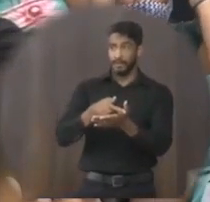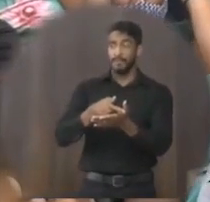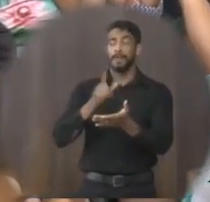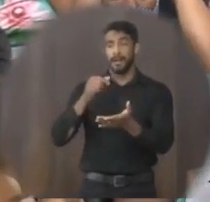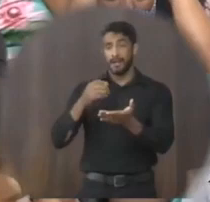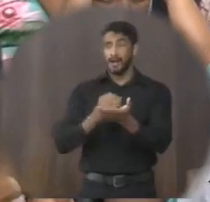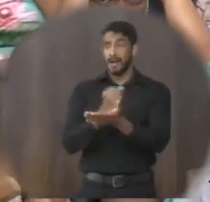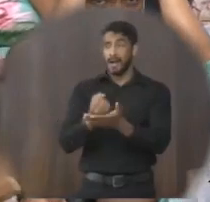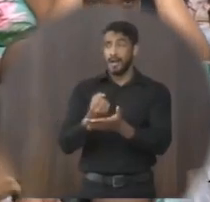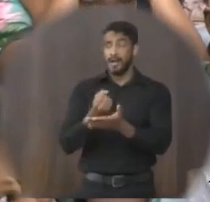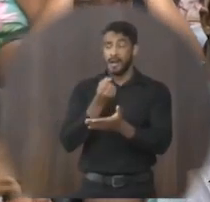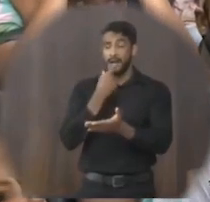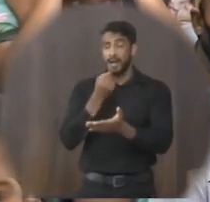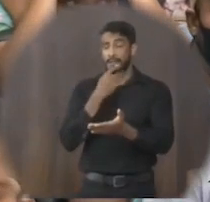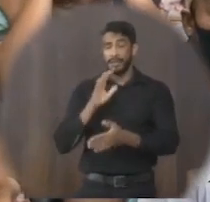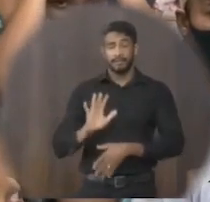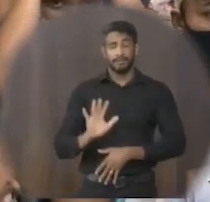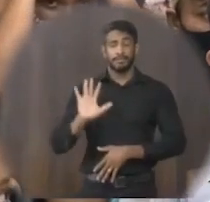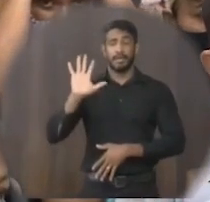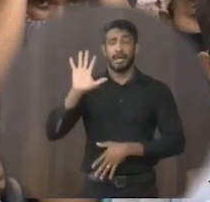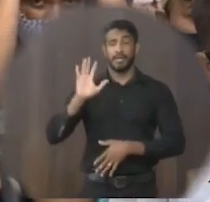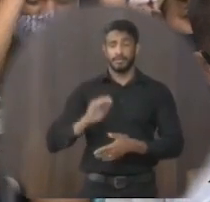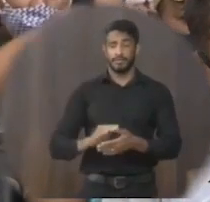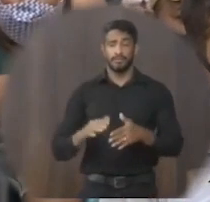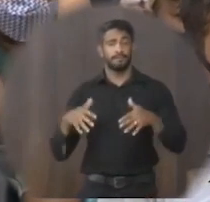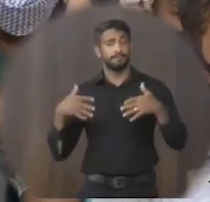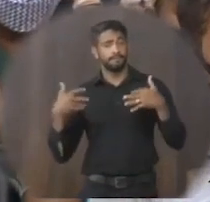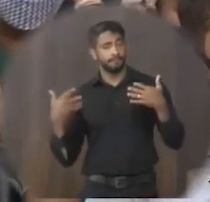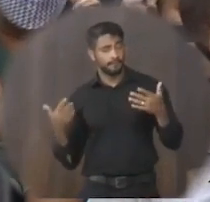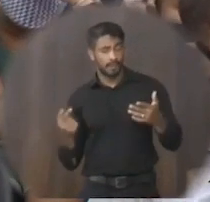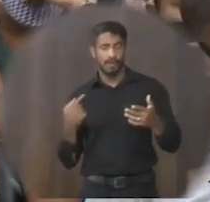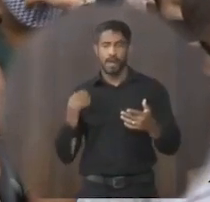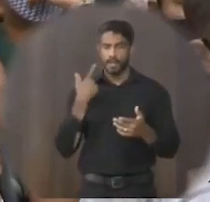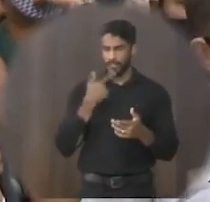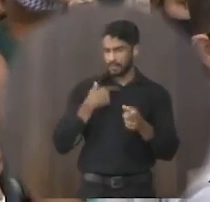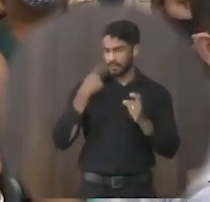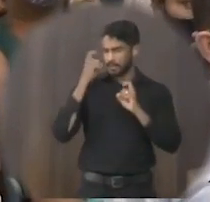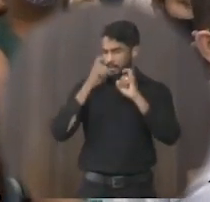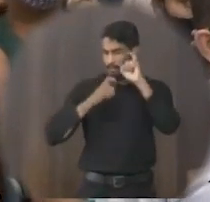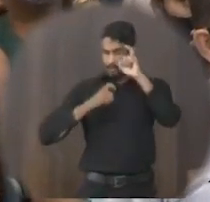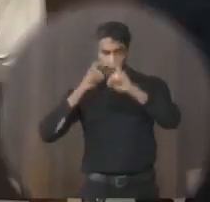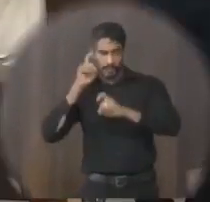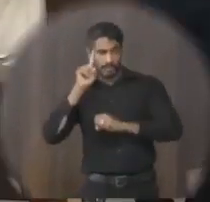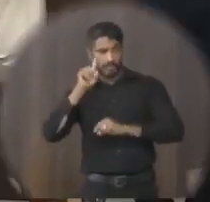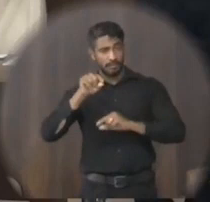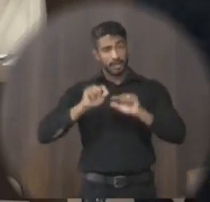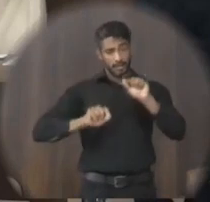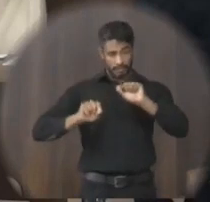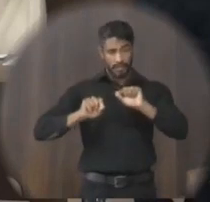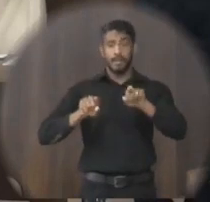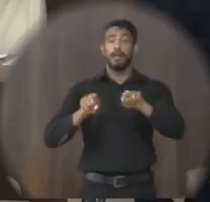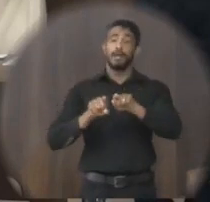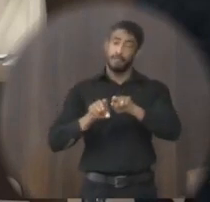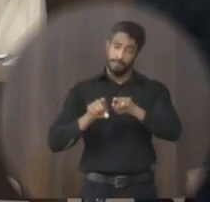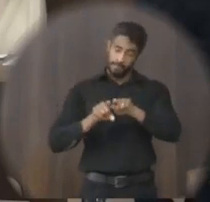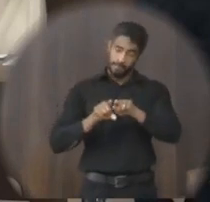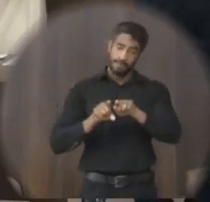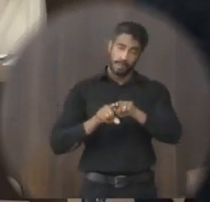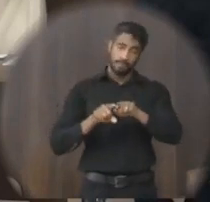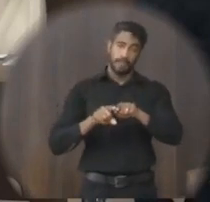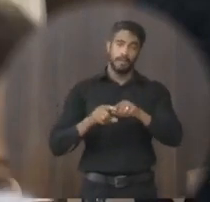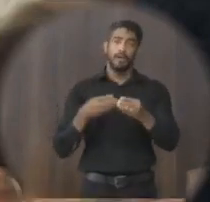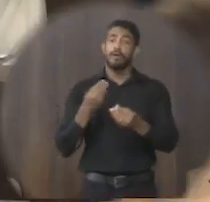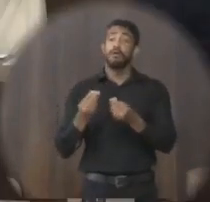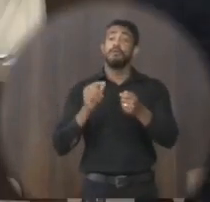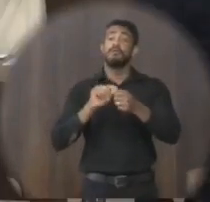medicamentos caros. Então, a nossa preocupação é também isso aí. O